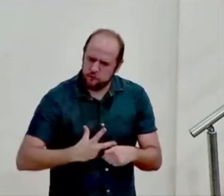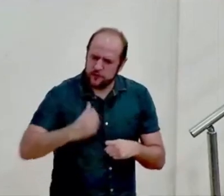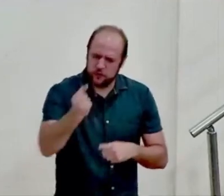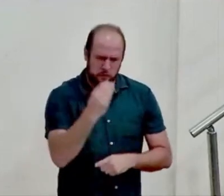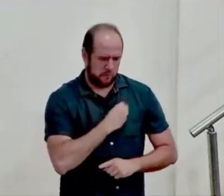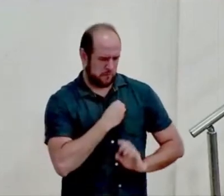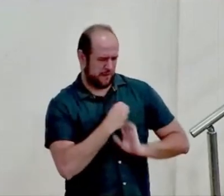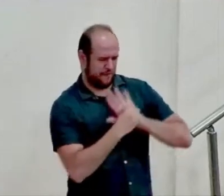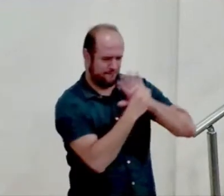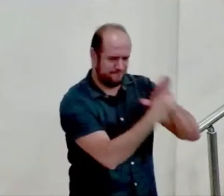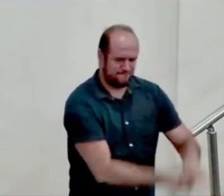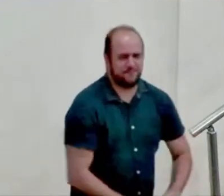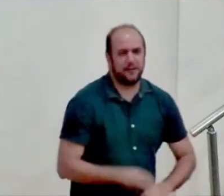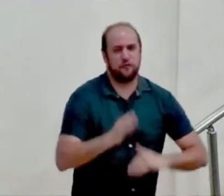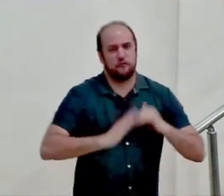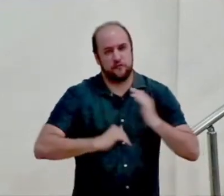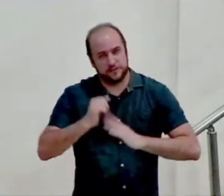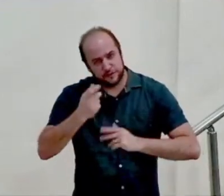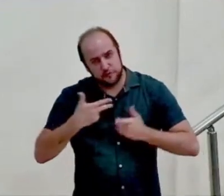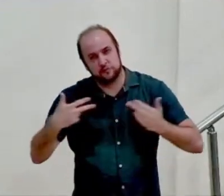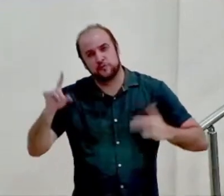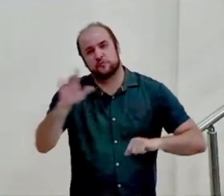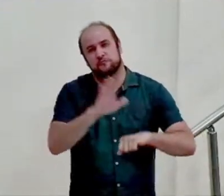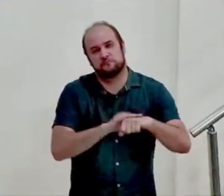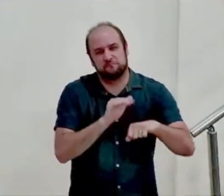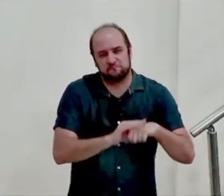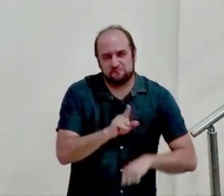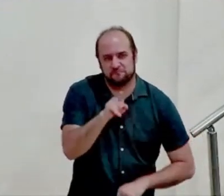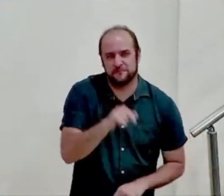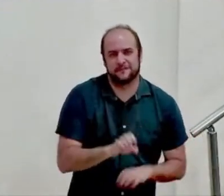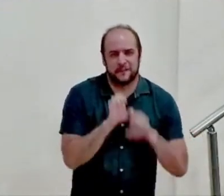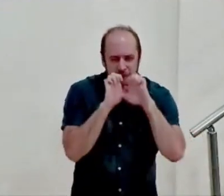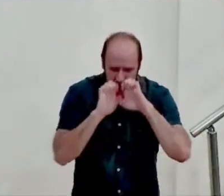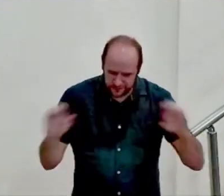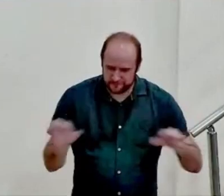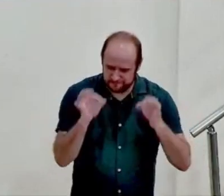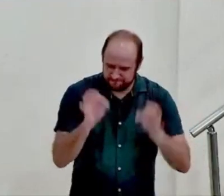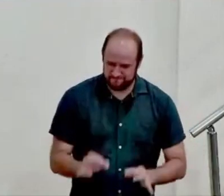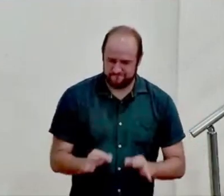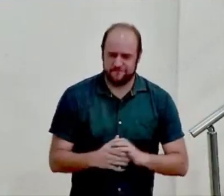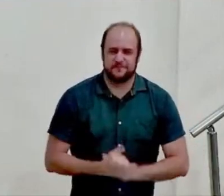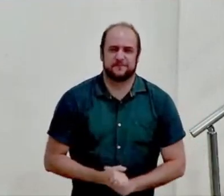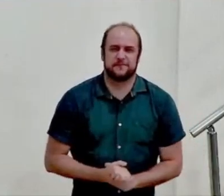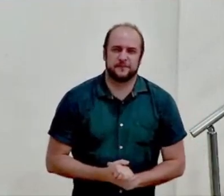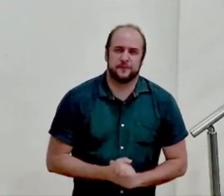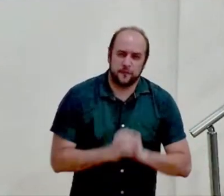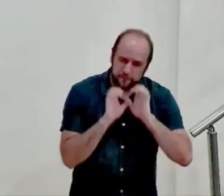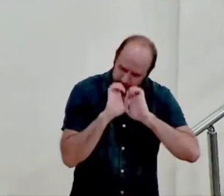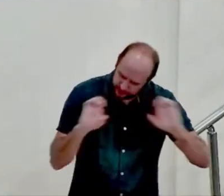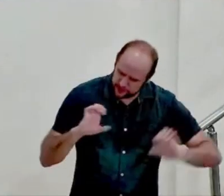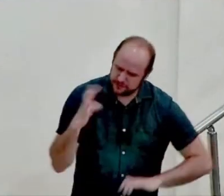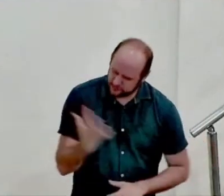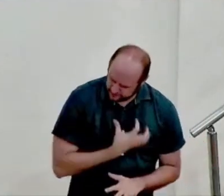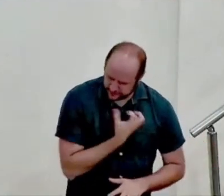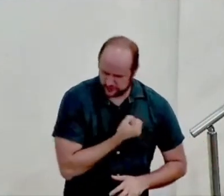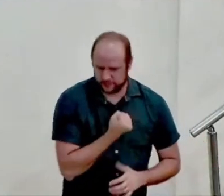para fazer aquilo que você foi chamado para fazer esse é o evangelho queridos esse é o evangelho da redenção